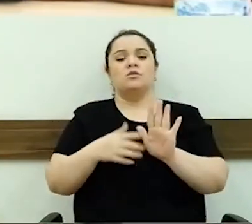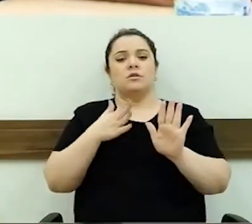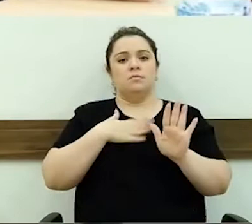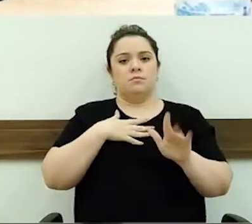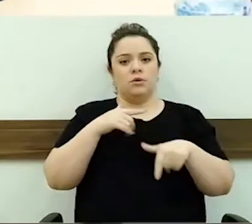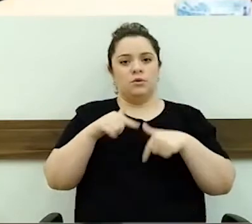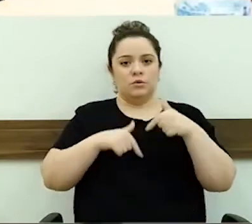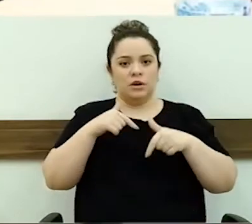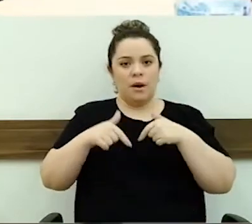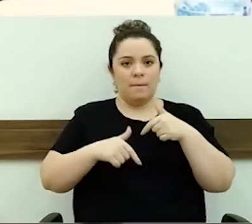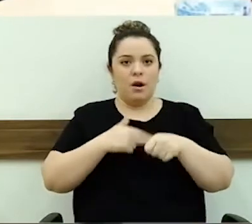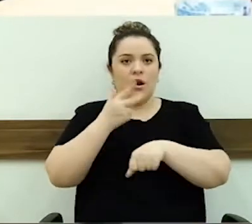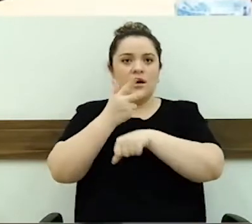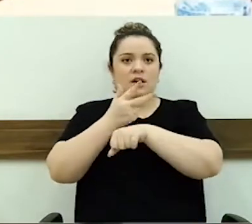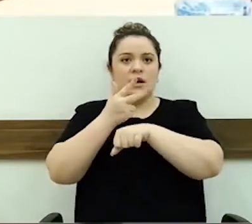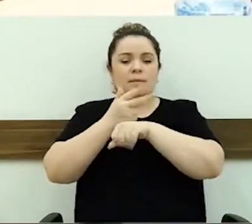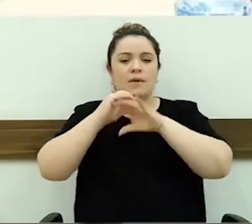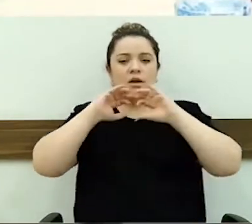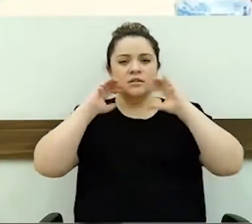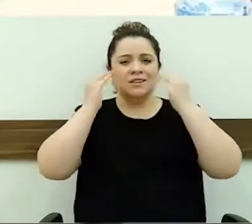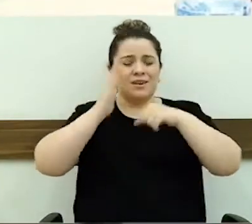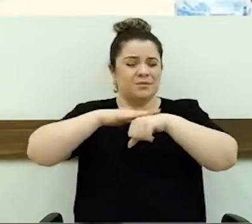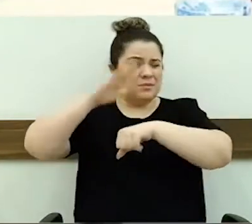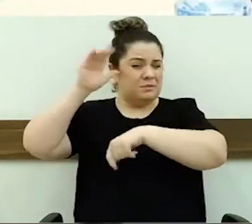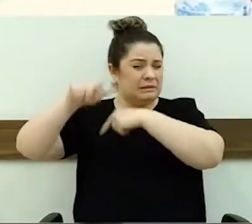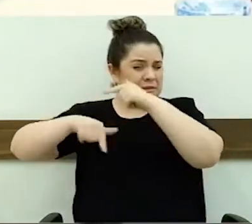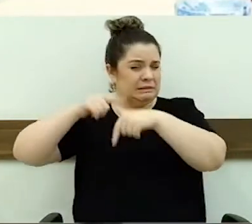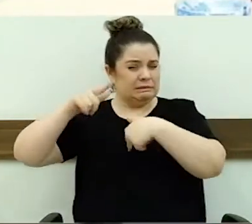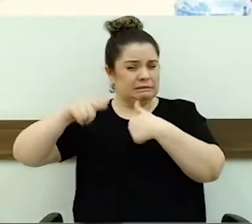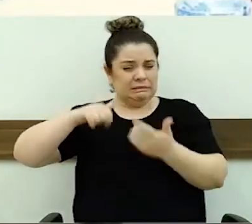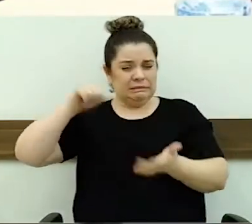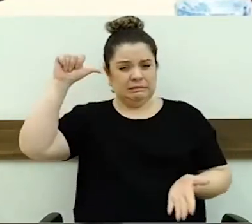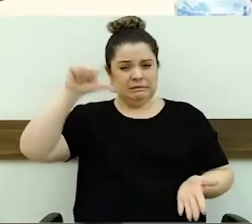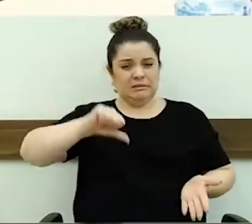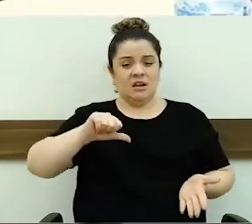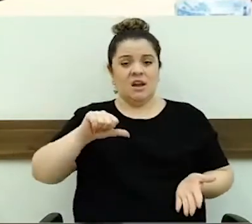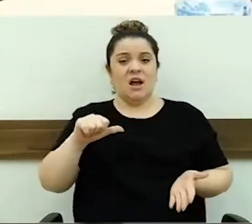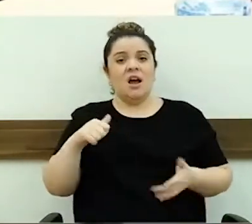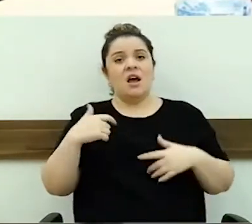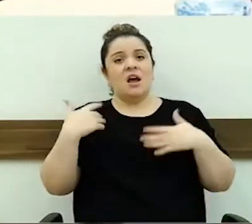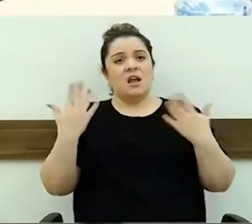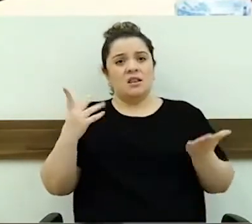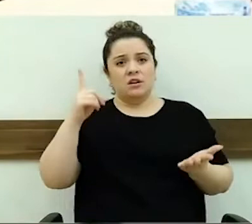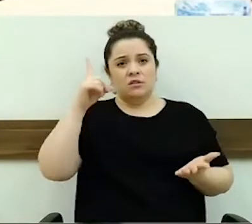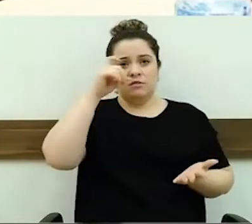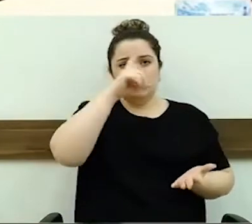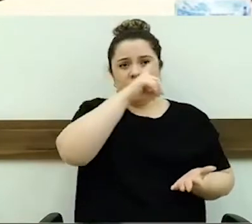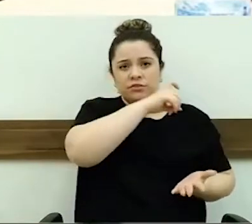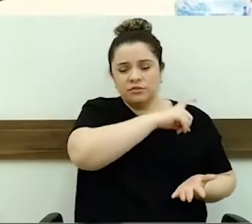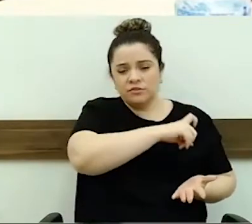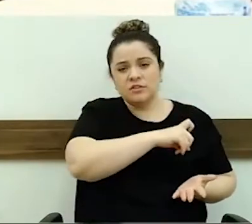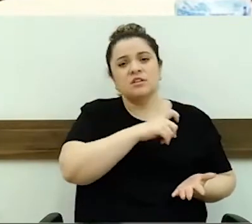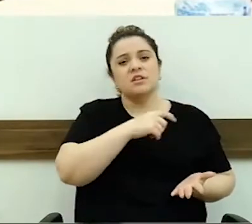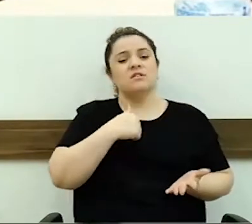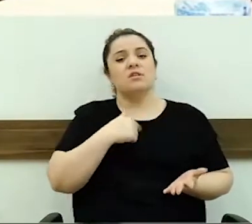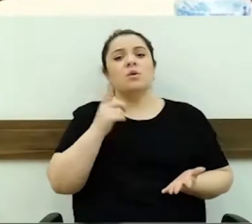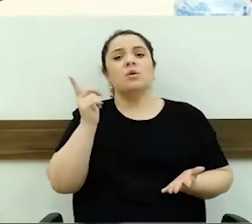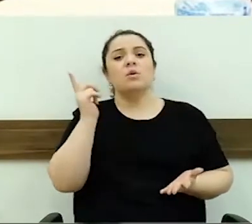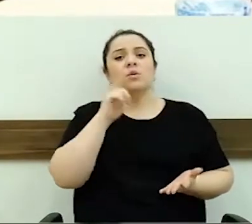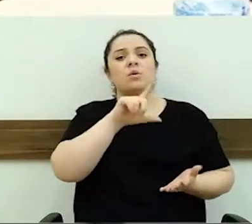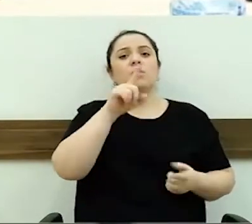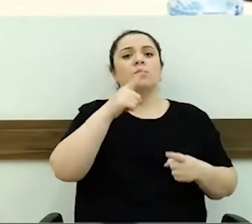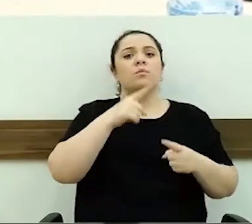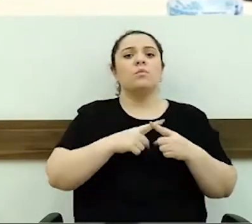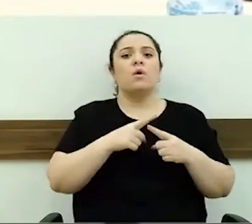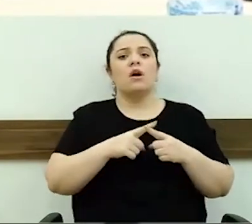imprensa da Câmara, eu tive mais trabalho que o trabalho em si. Então, foi difícil conseguir, porque eu